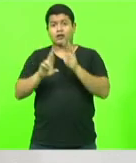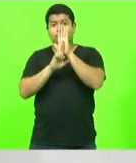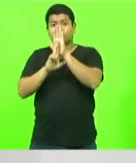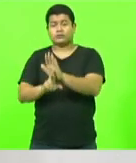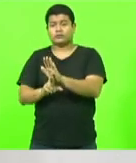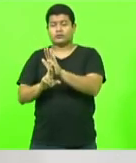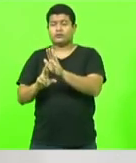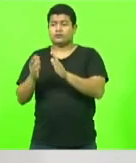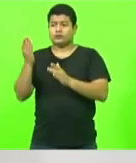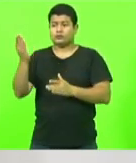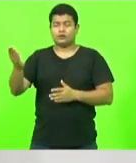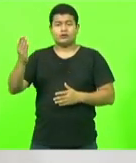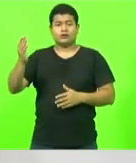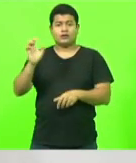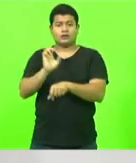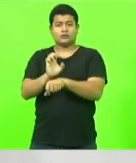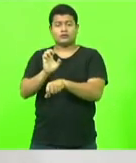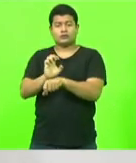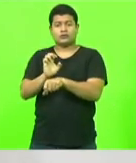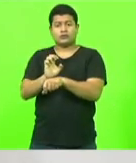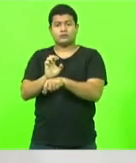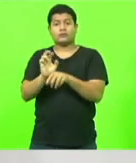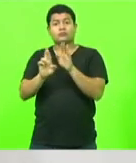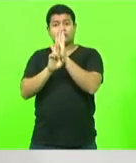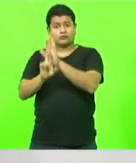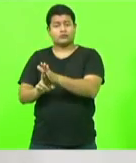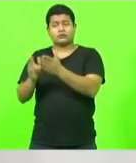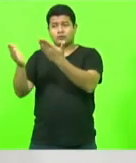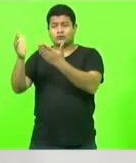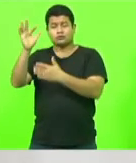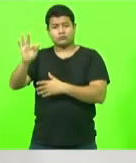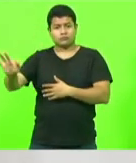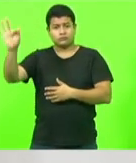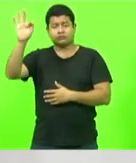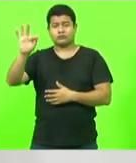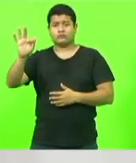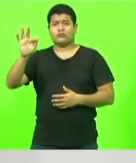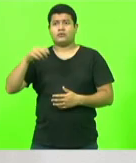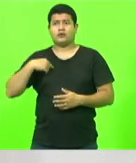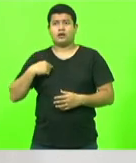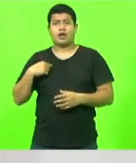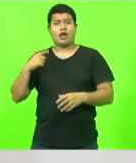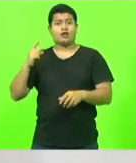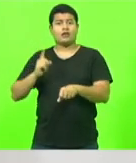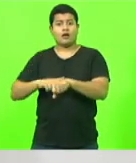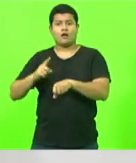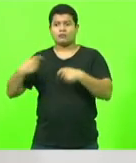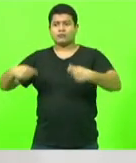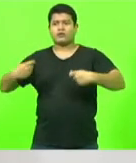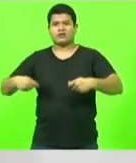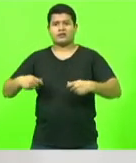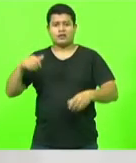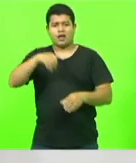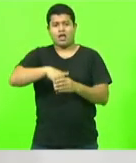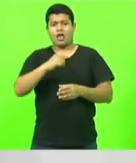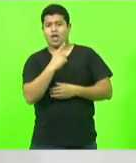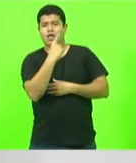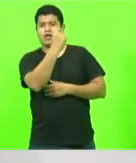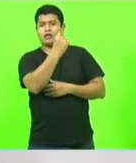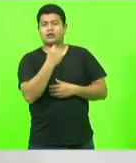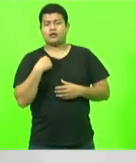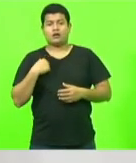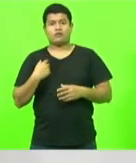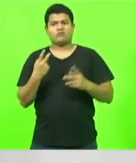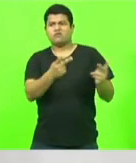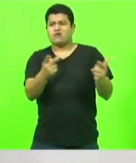senadores, deputados federais, fazer também esse debate, porque na hora de buscar votos, eles buscam votos em todos os cantos de Santa Catarina. E